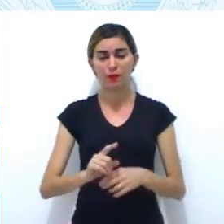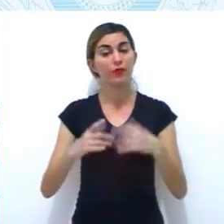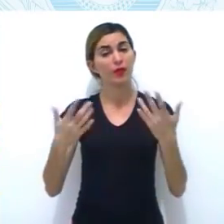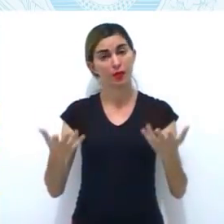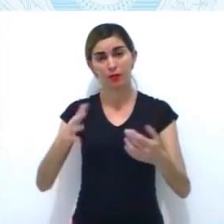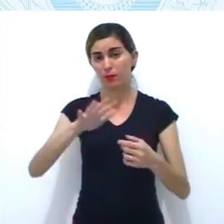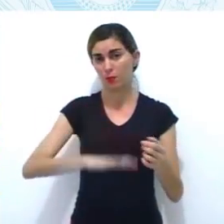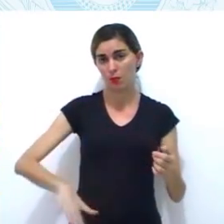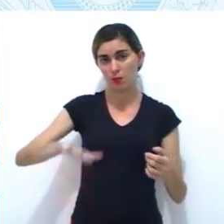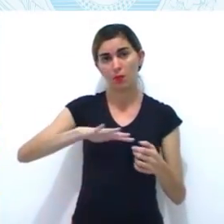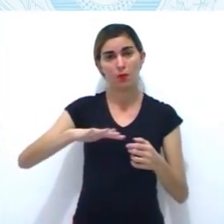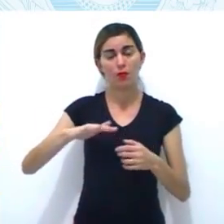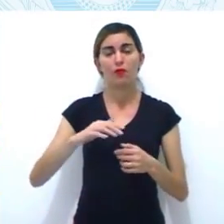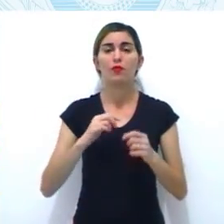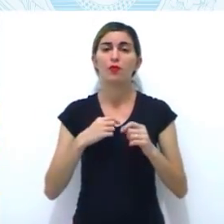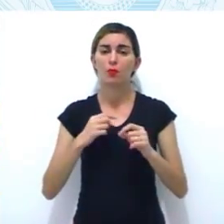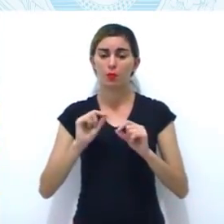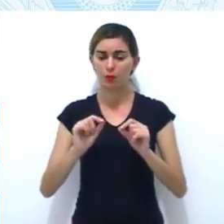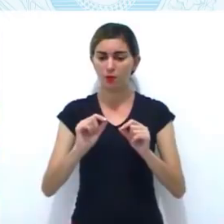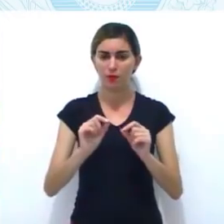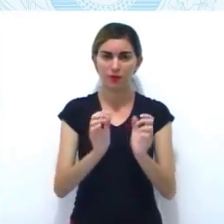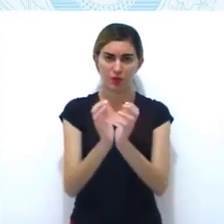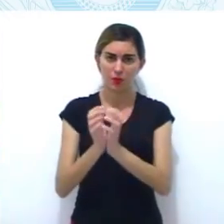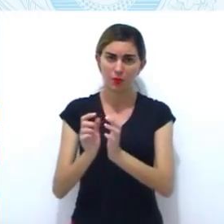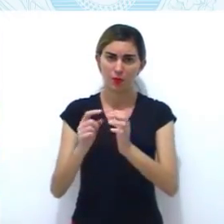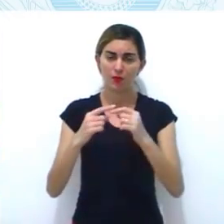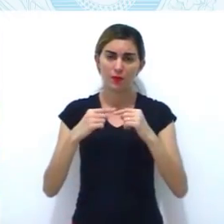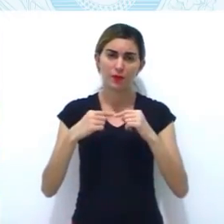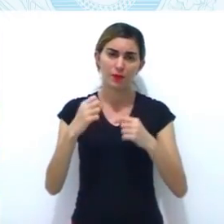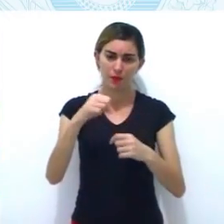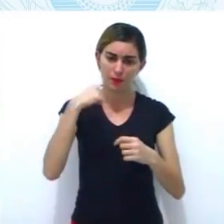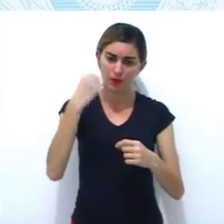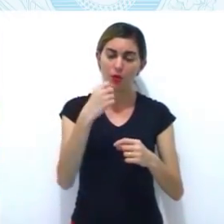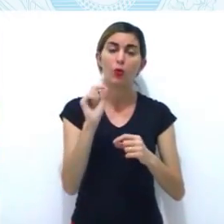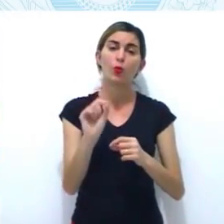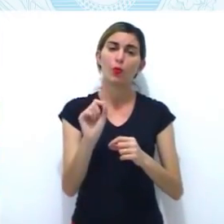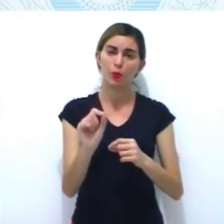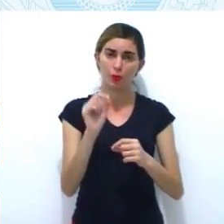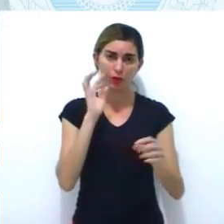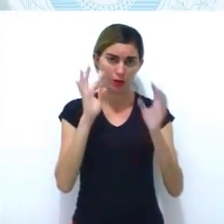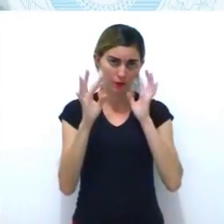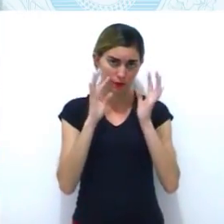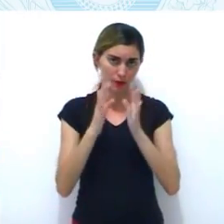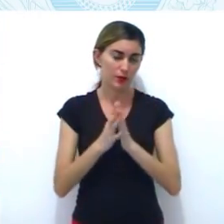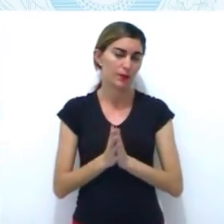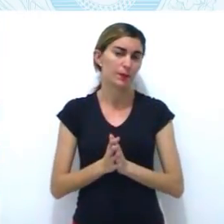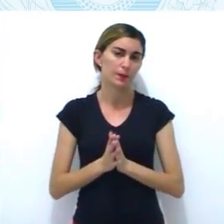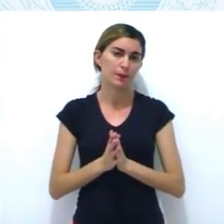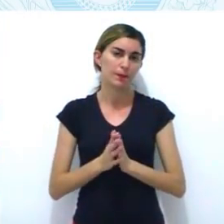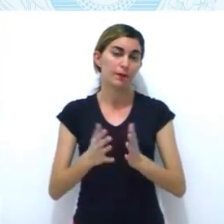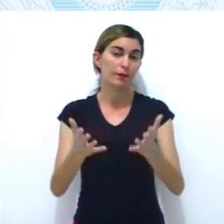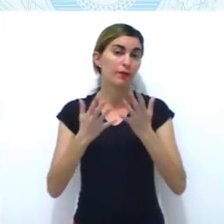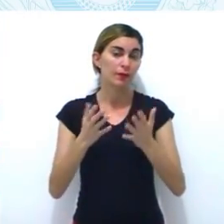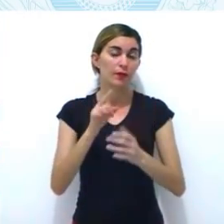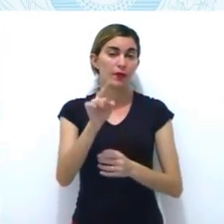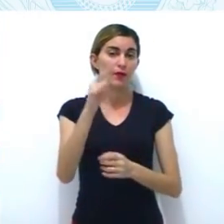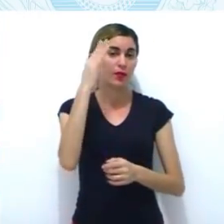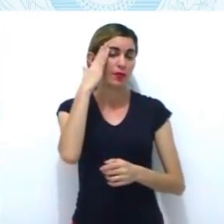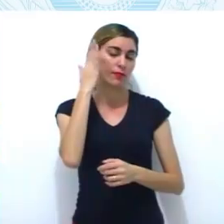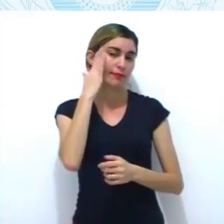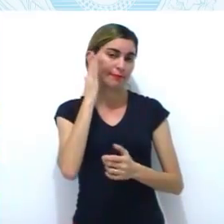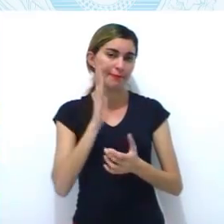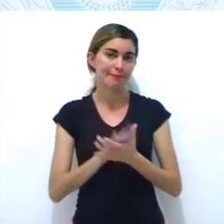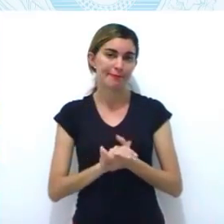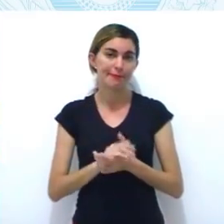movimentos possuíam, pessoal, quero que vocês reflitam. Quero que vocês